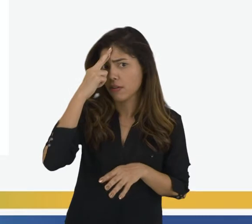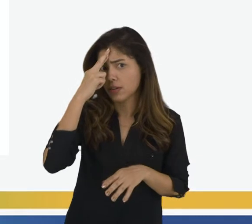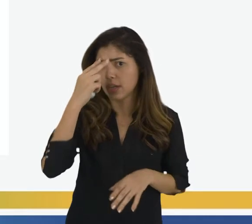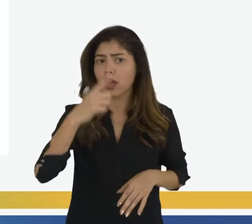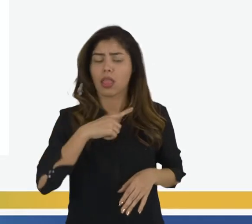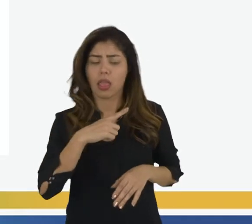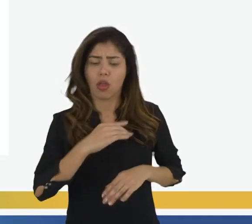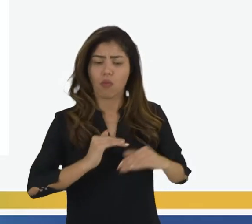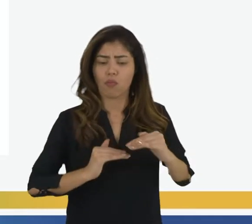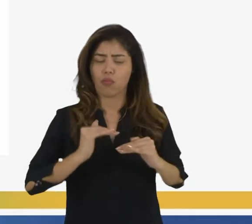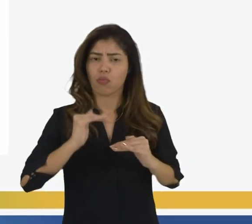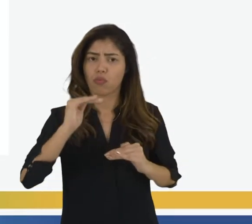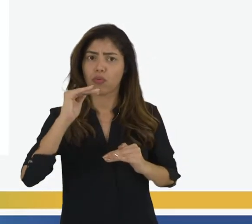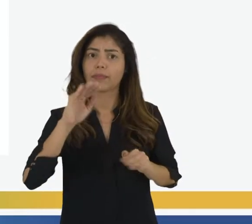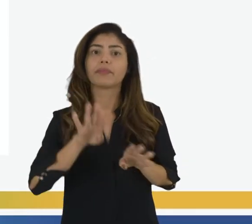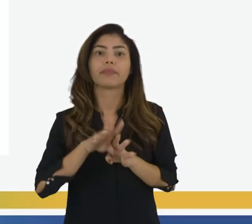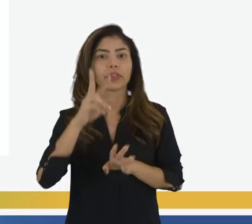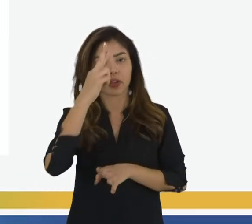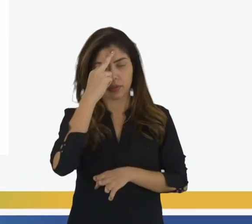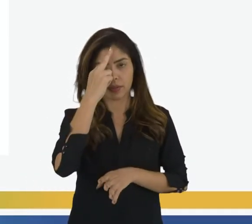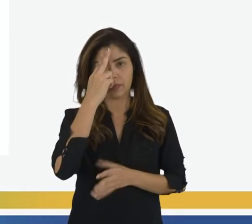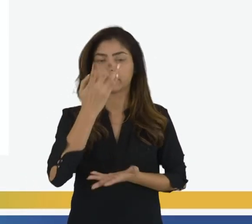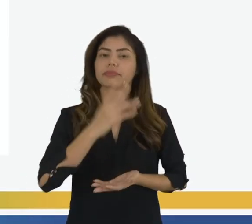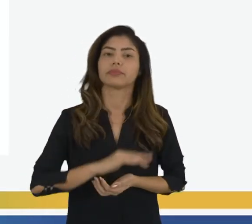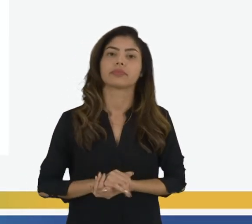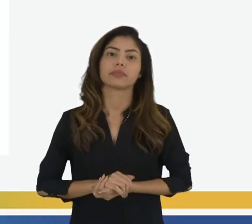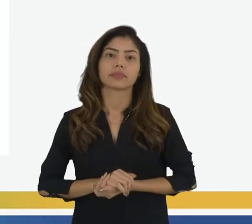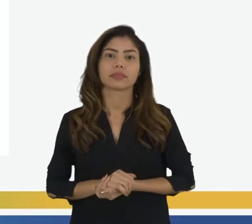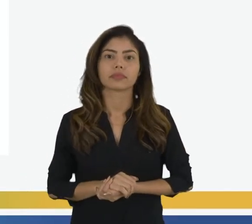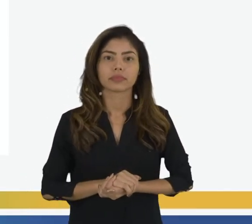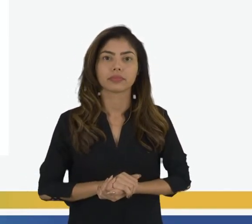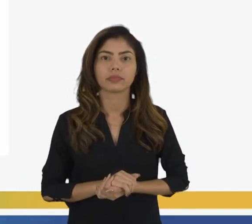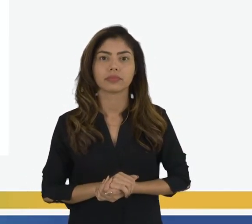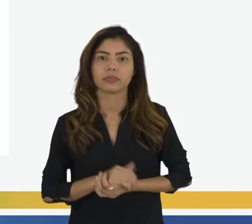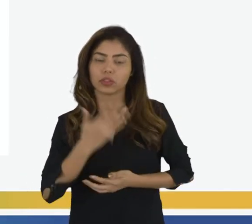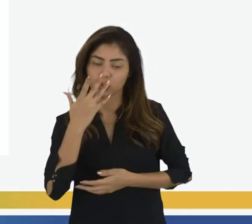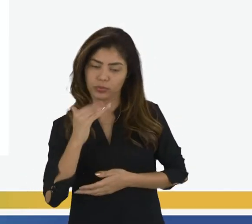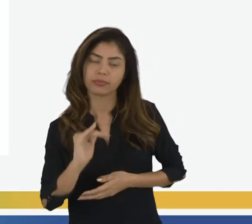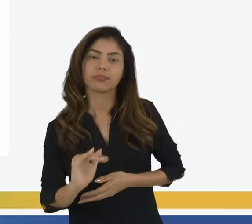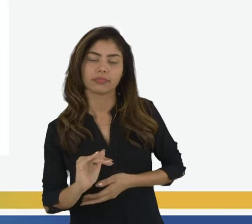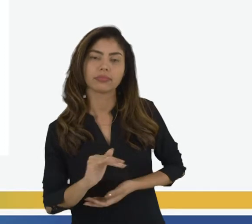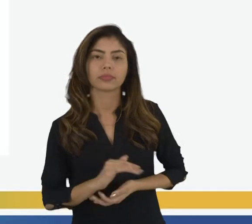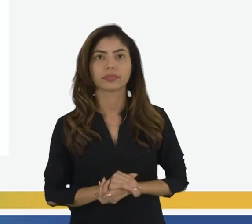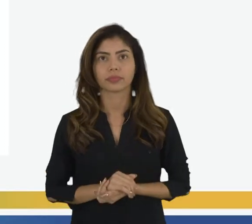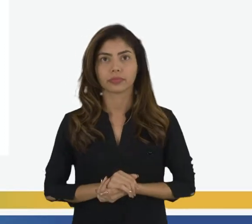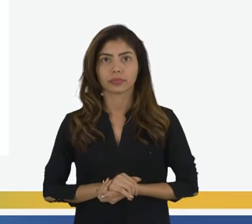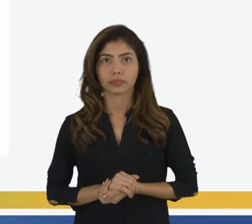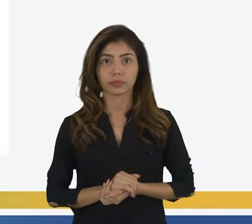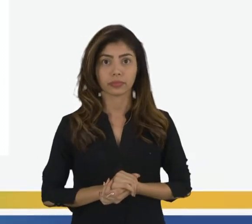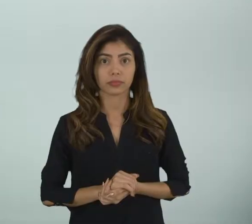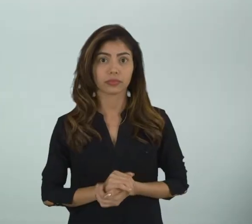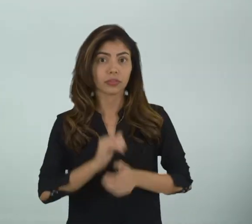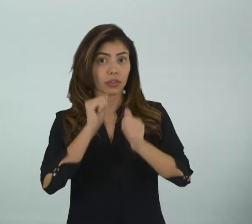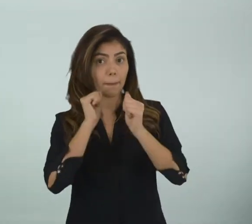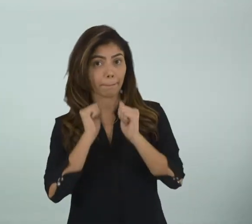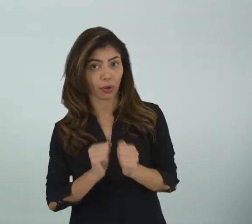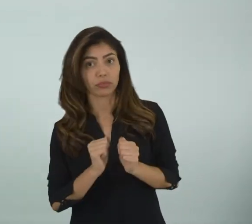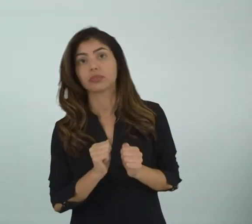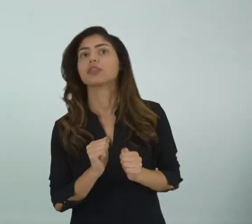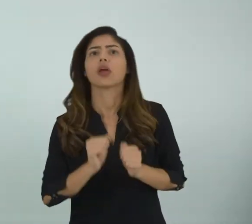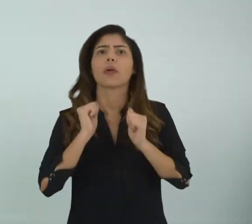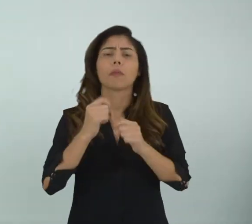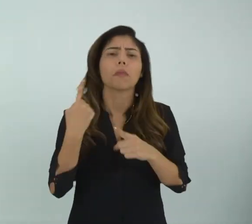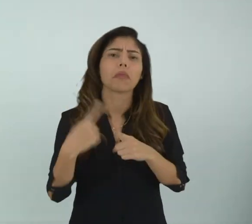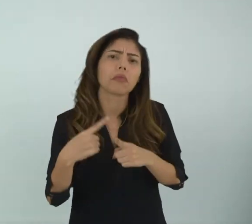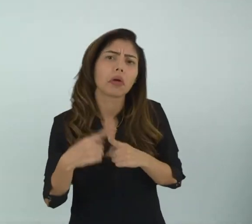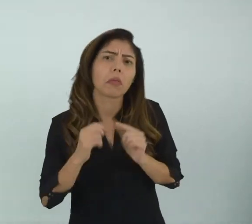Que tem um crescimento normal No seu normal De uma criança Ele cresce Podem se reproduzir Por